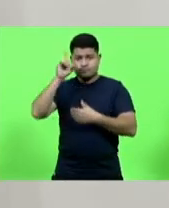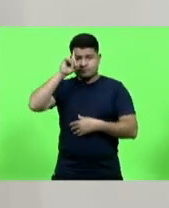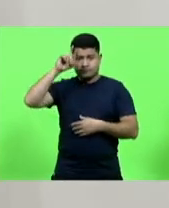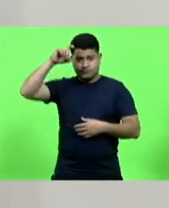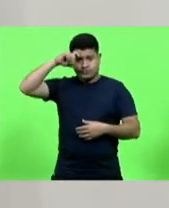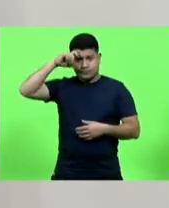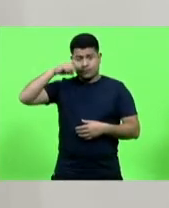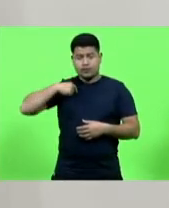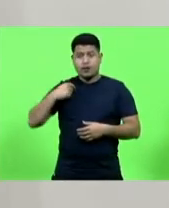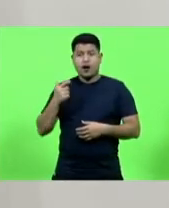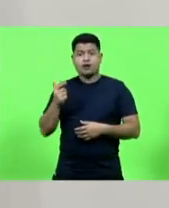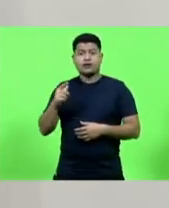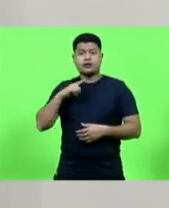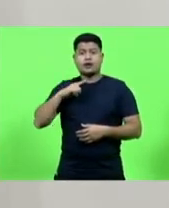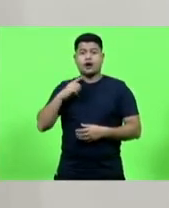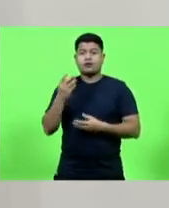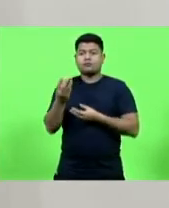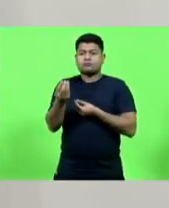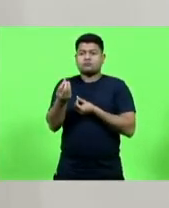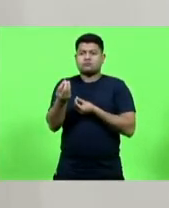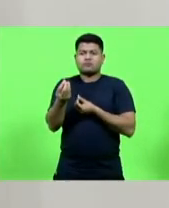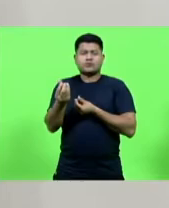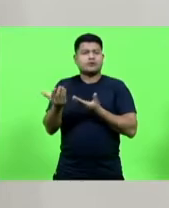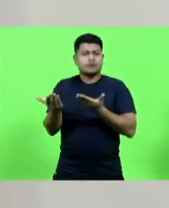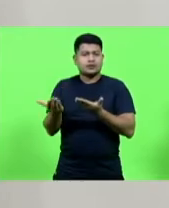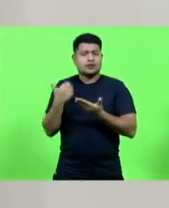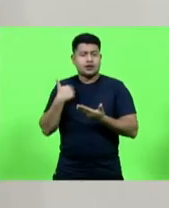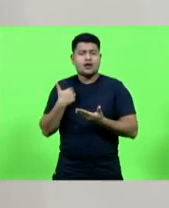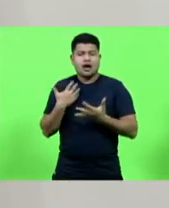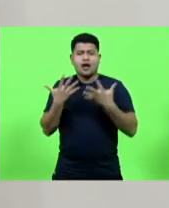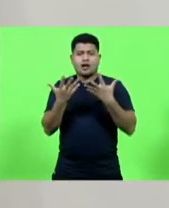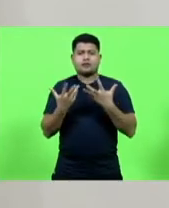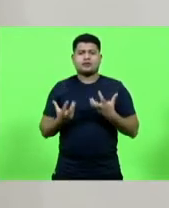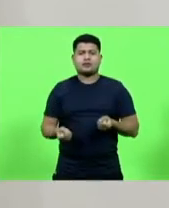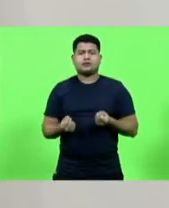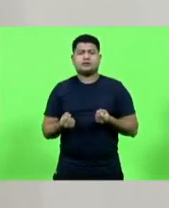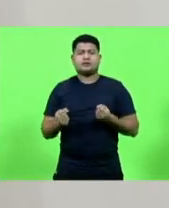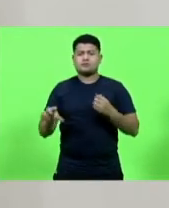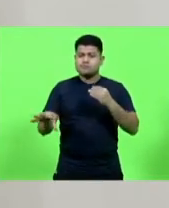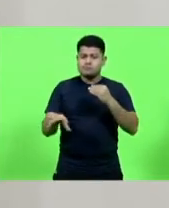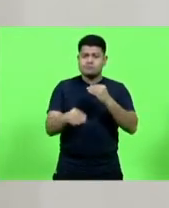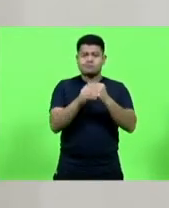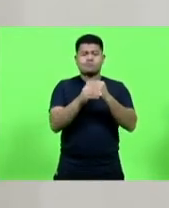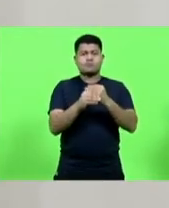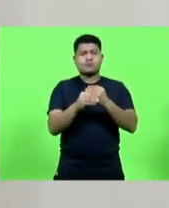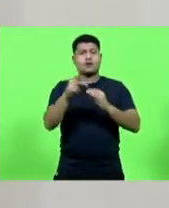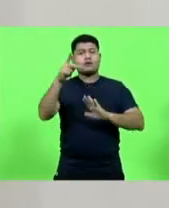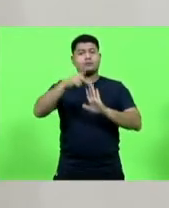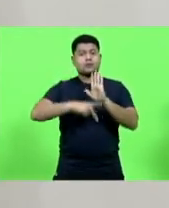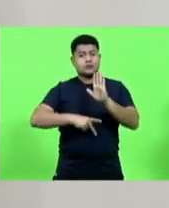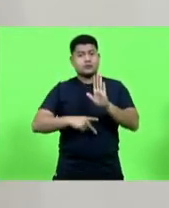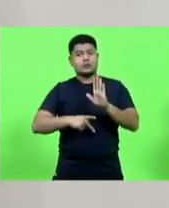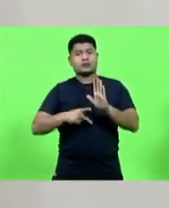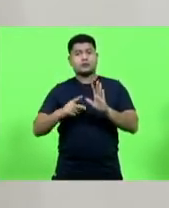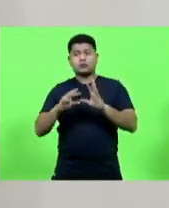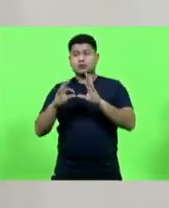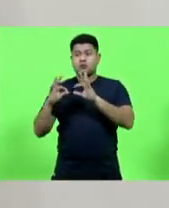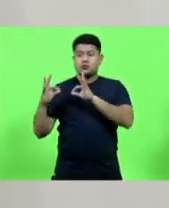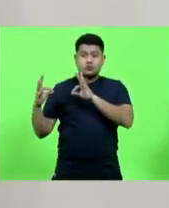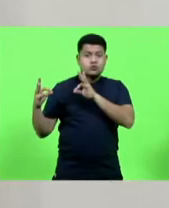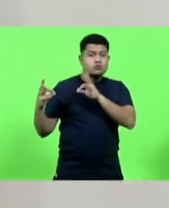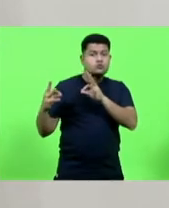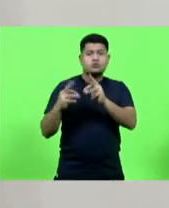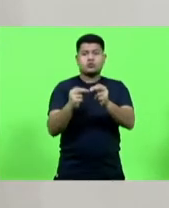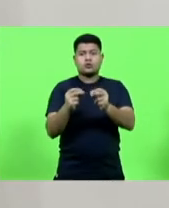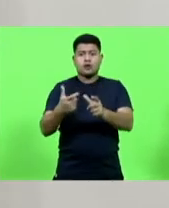tenha sensibilidade e a CATE receba essa emenda que diz o seguinte, tudo o que estiver devendo